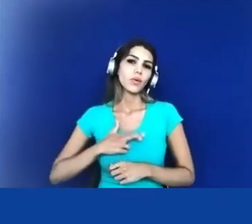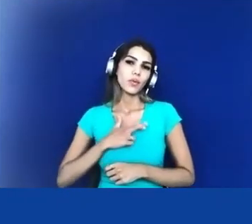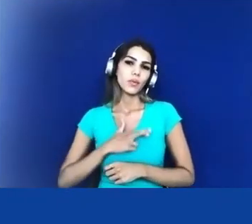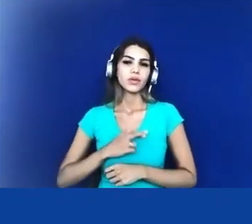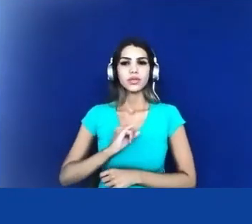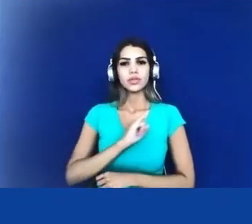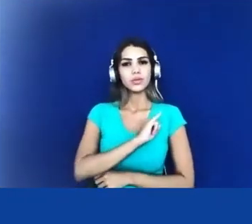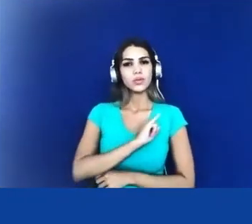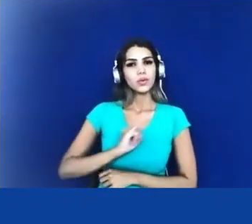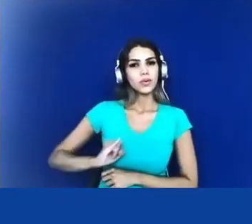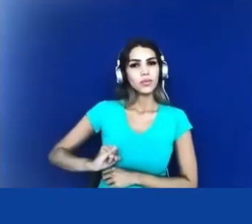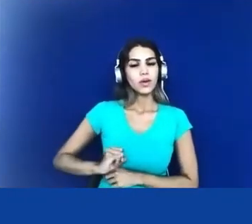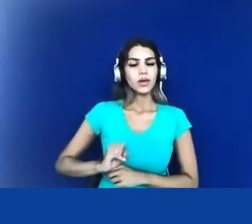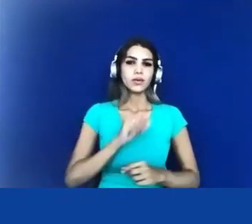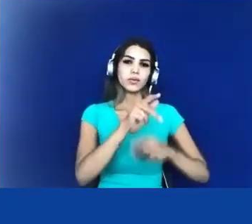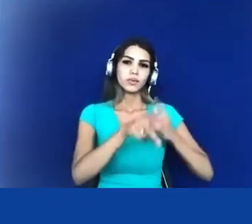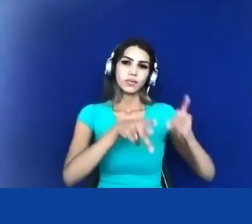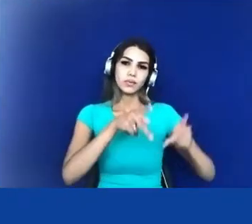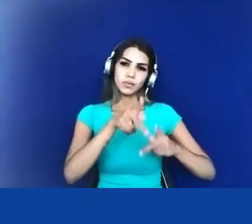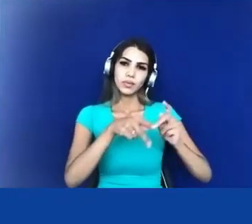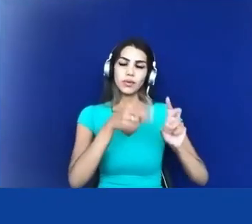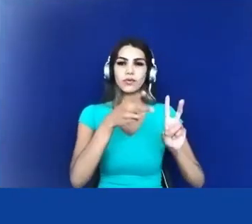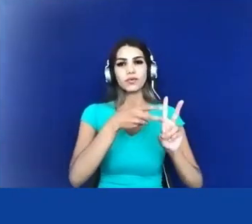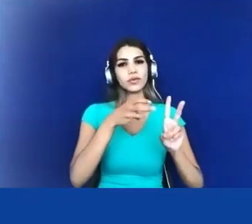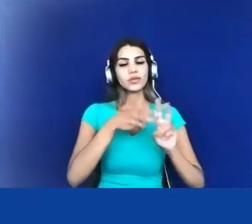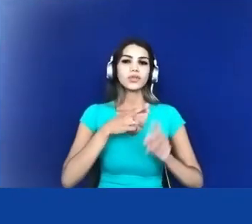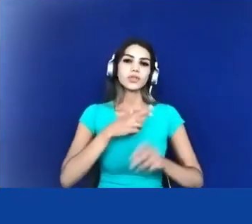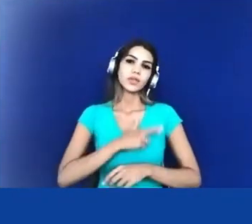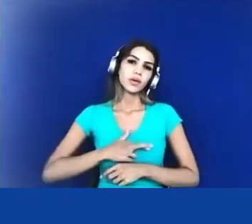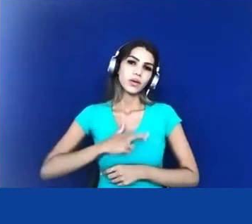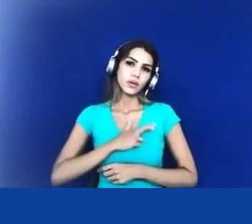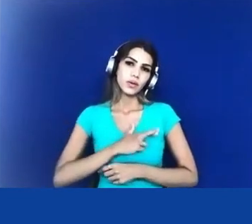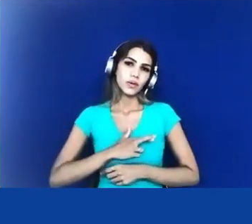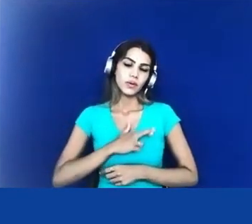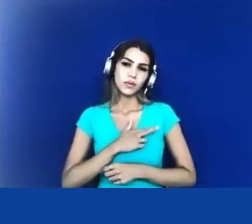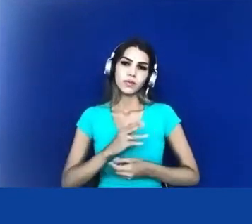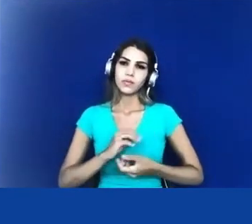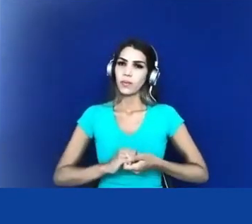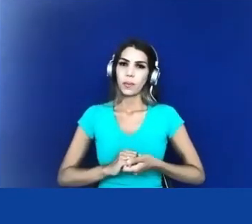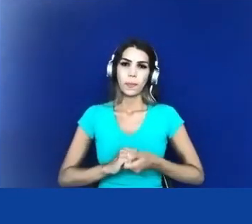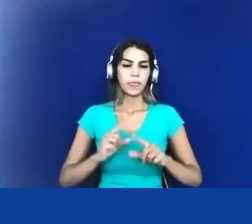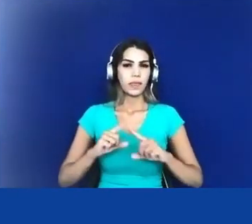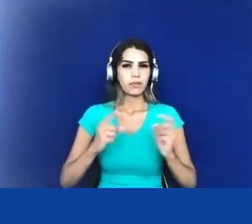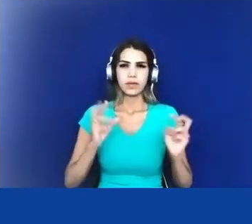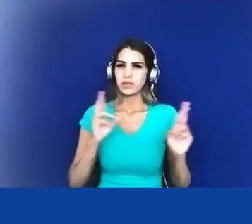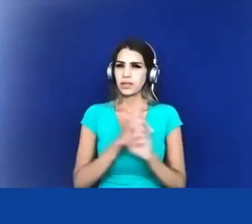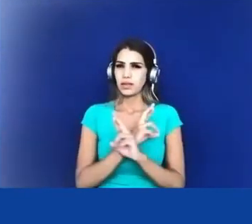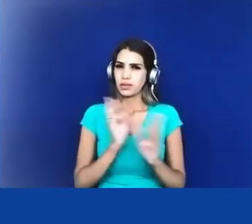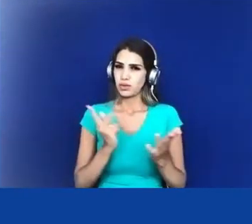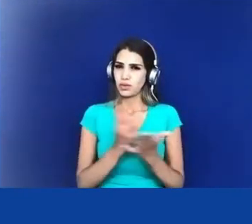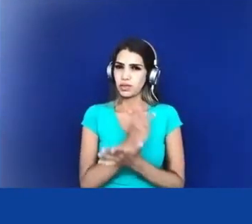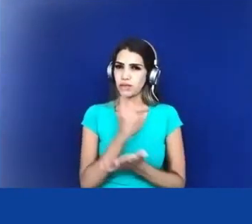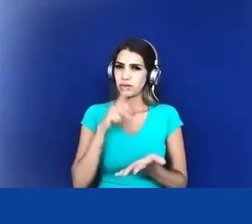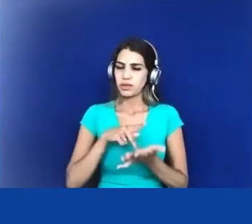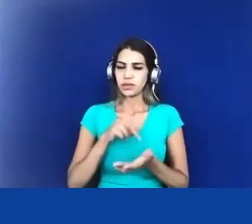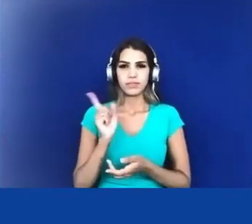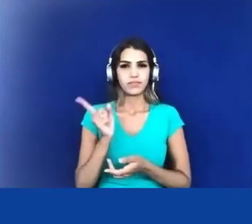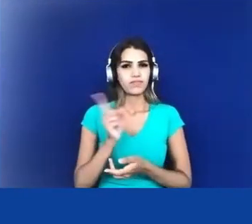troca de espelho por ouro mas essa relação não se deu então a gente precisa promover